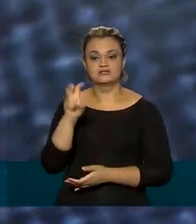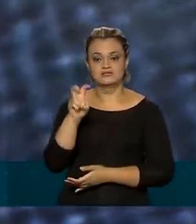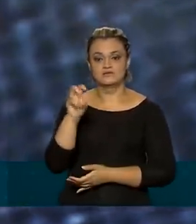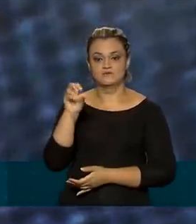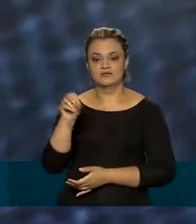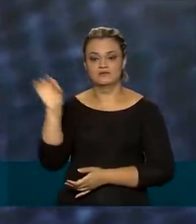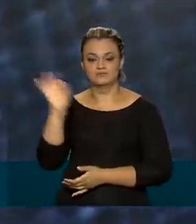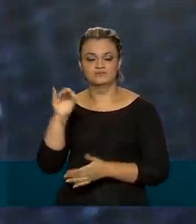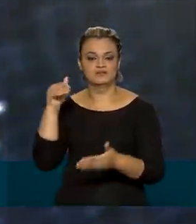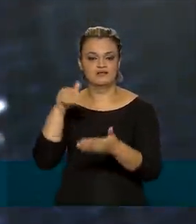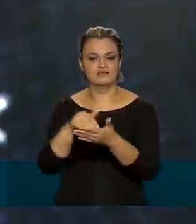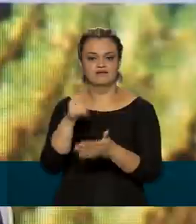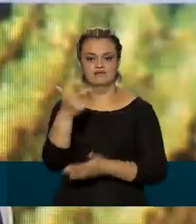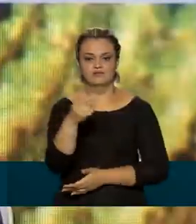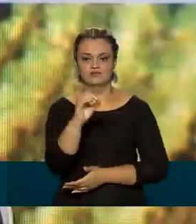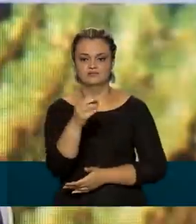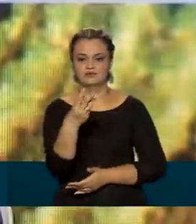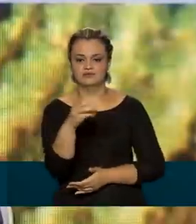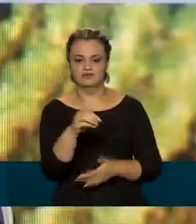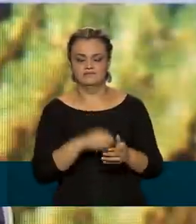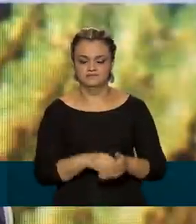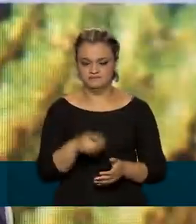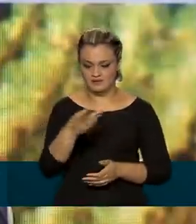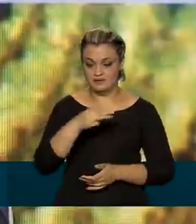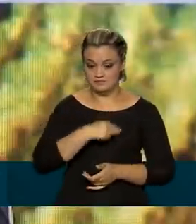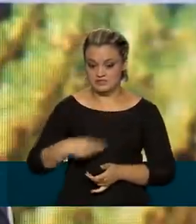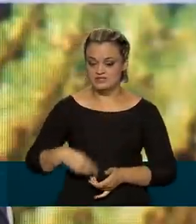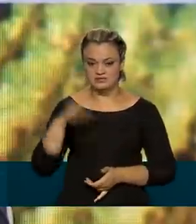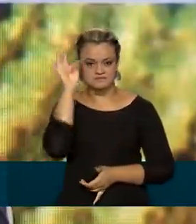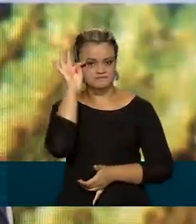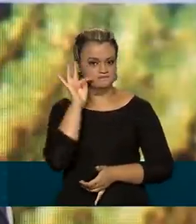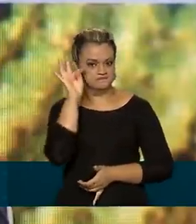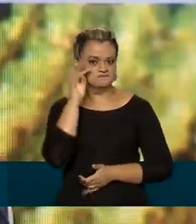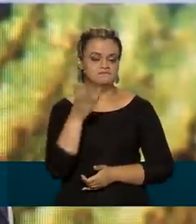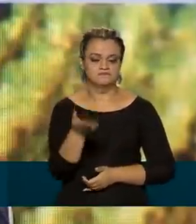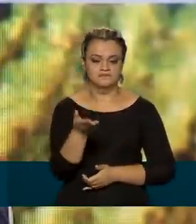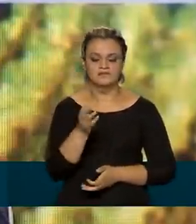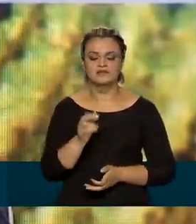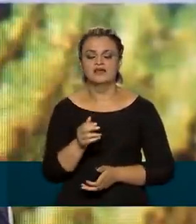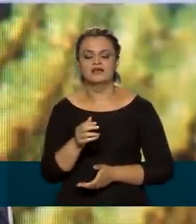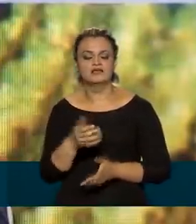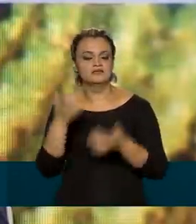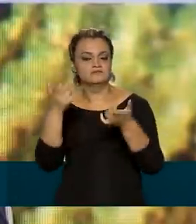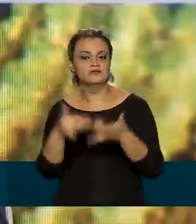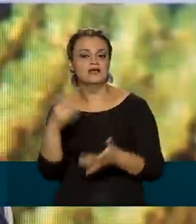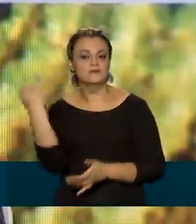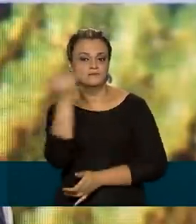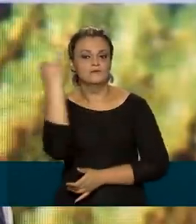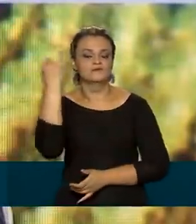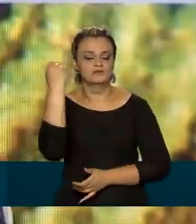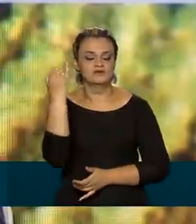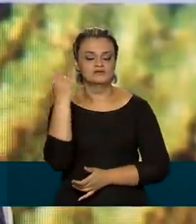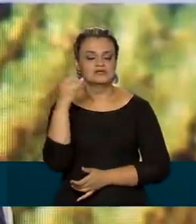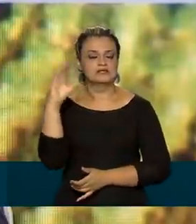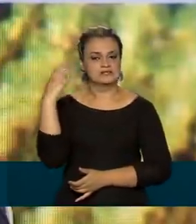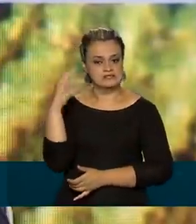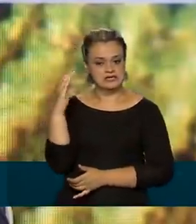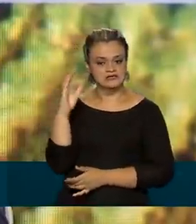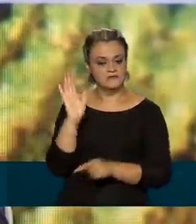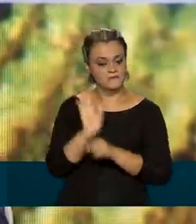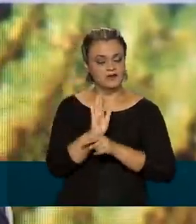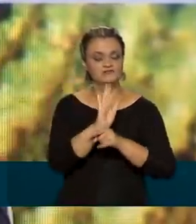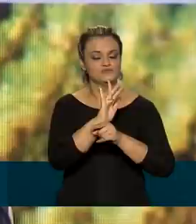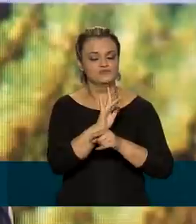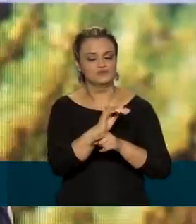% até 2030. Já a ministra da Agricultura, Tereza Cristina, apontou a importância da ciência para